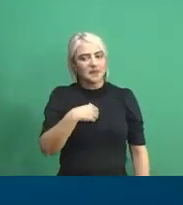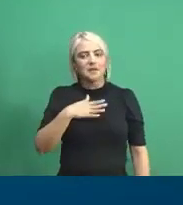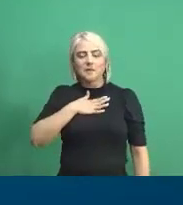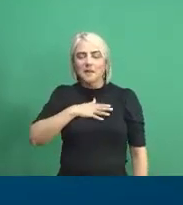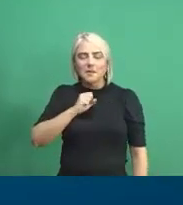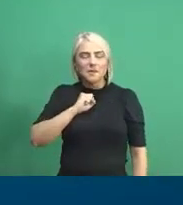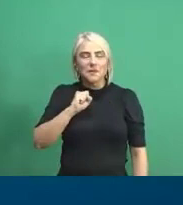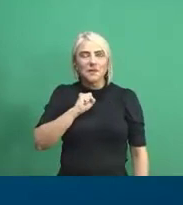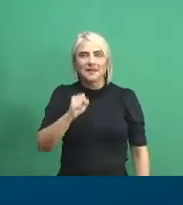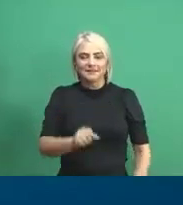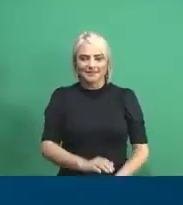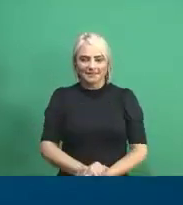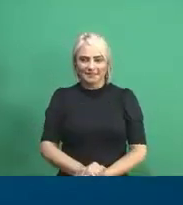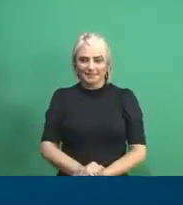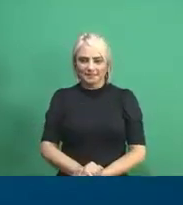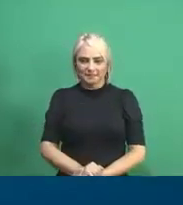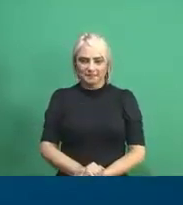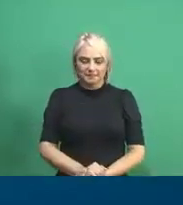gostar.